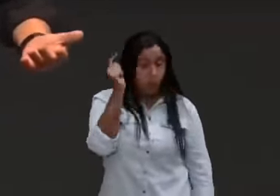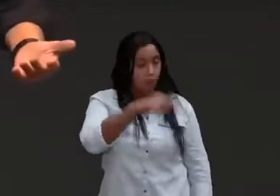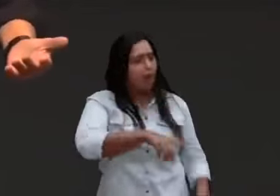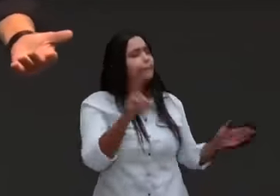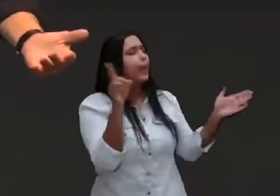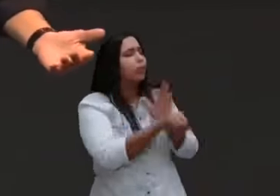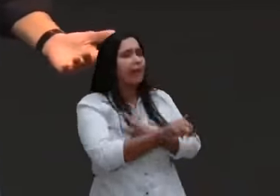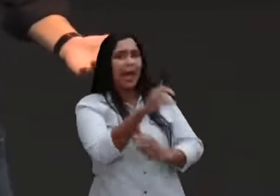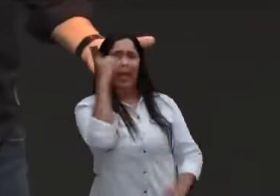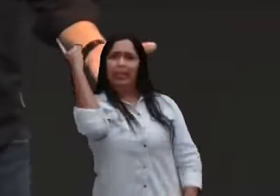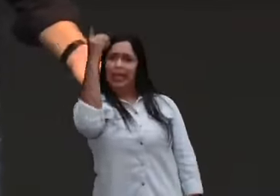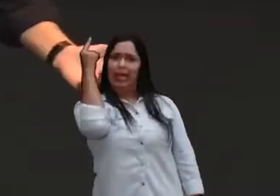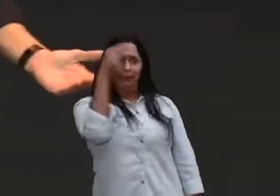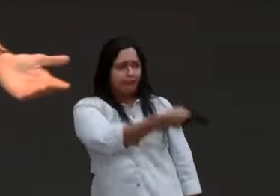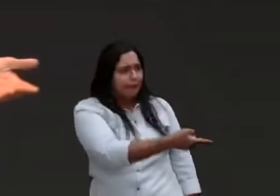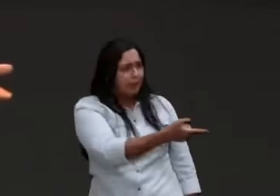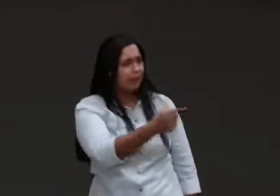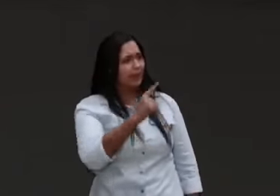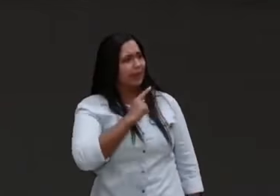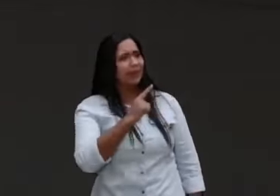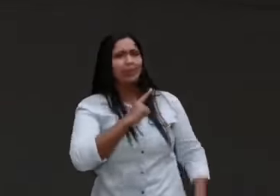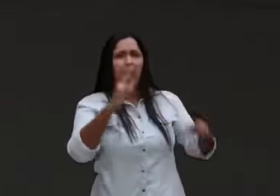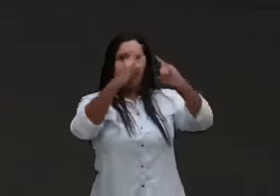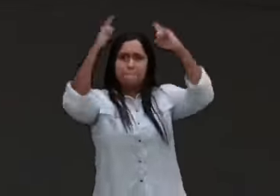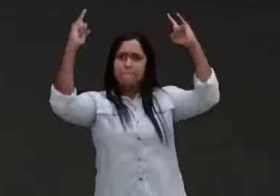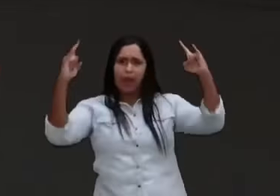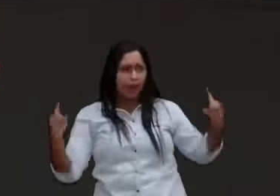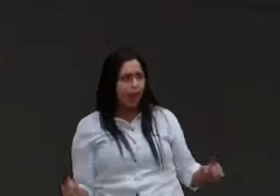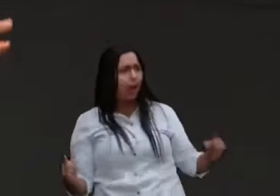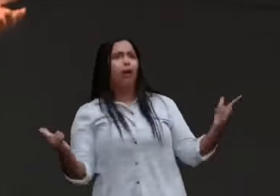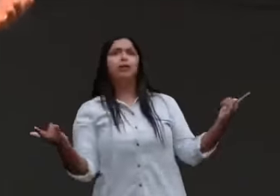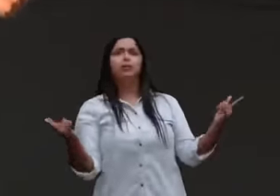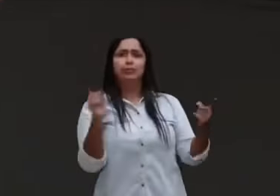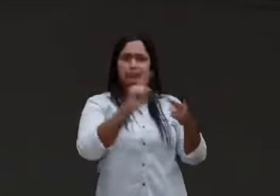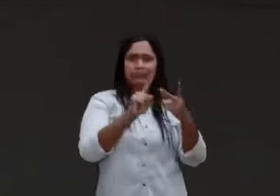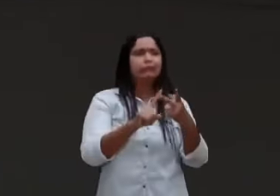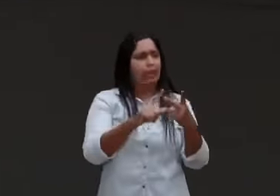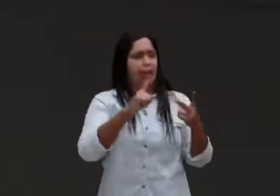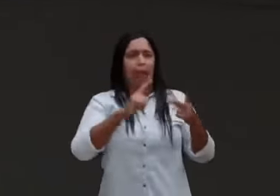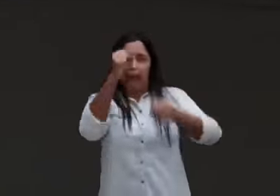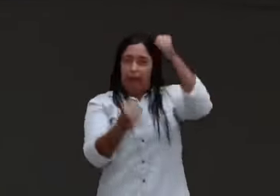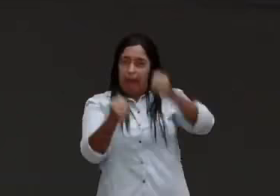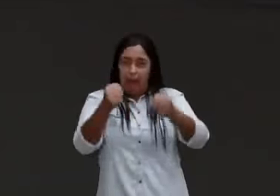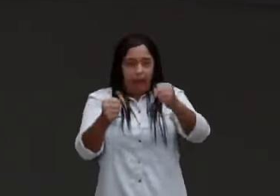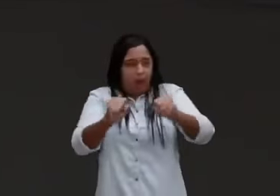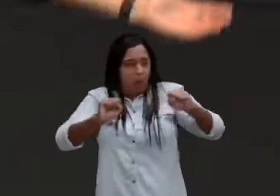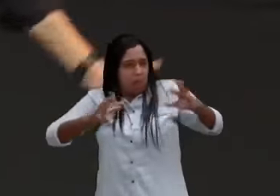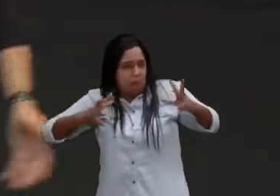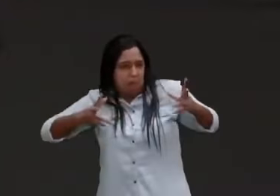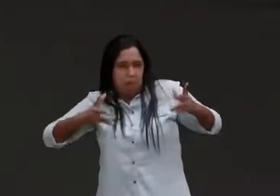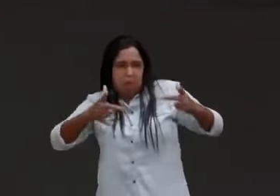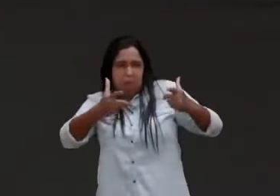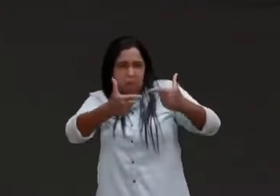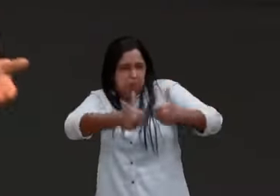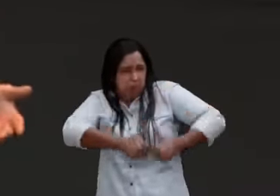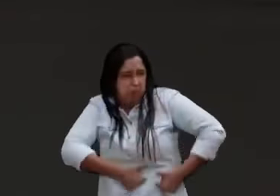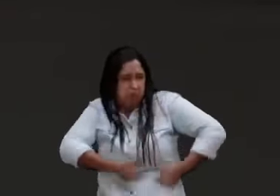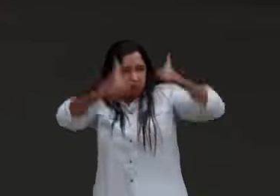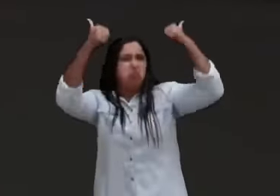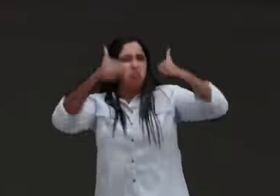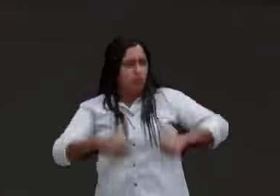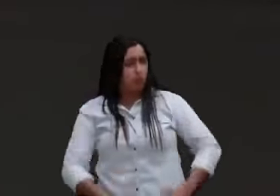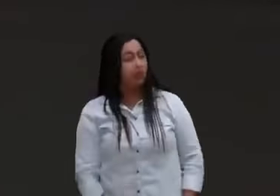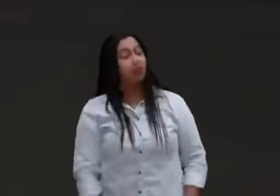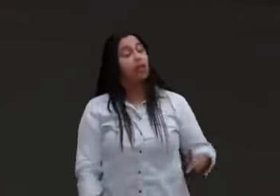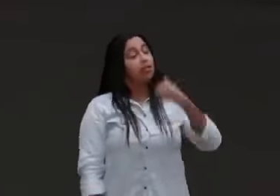Davi, você tem carruagens, Davi, você tem, um paiol de